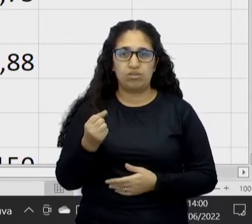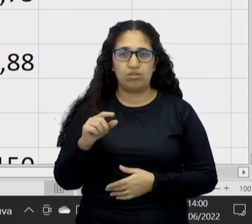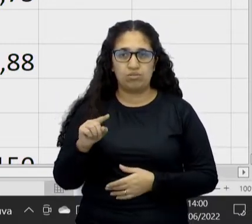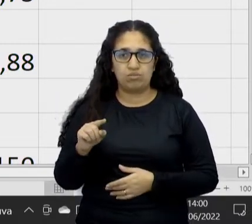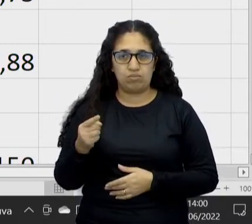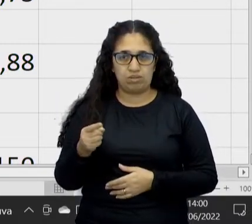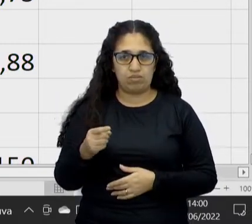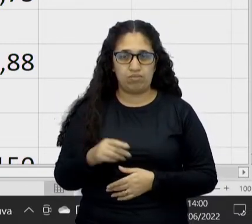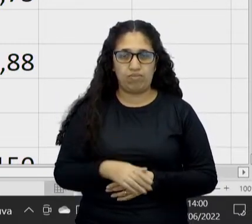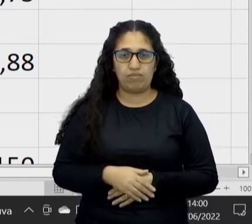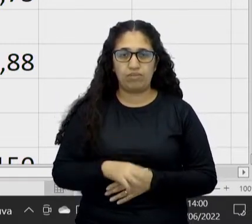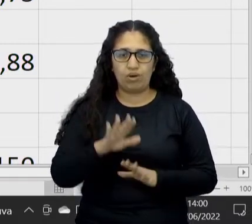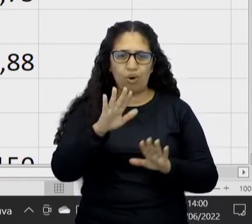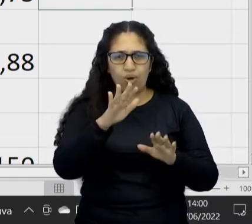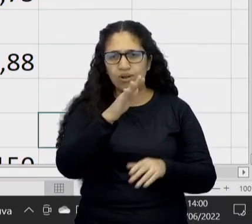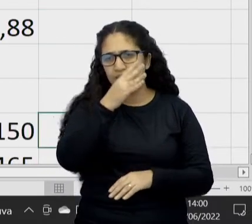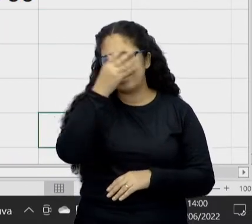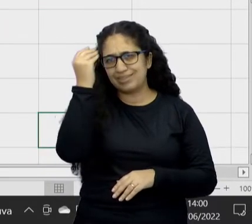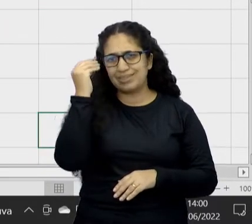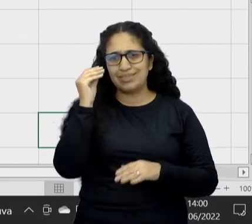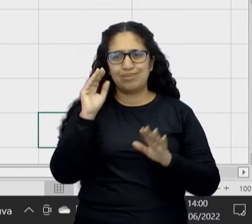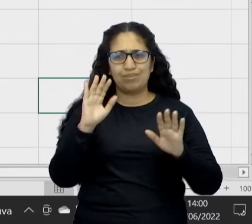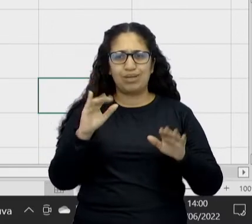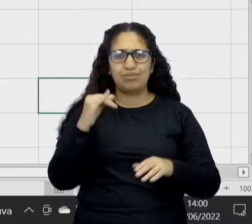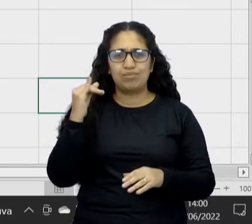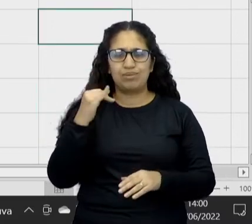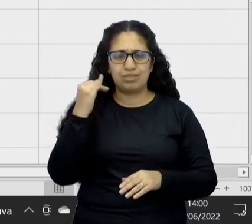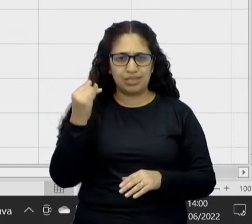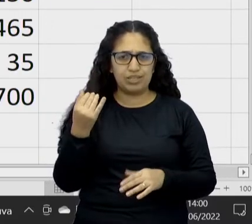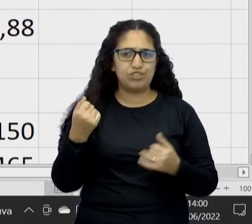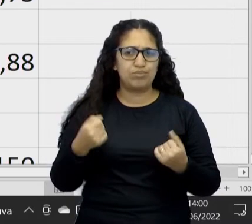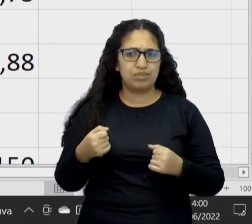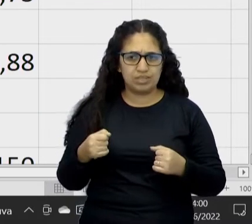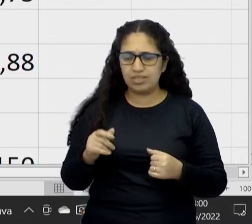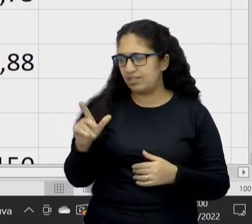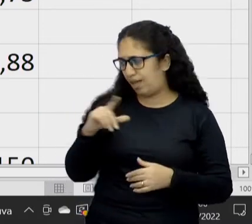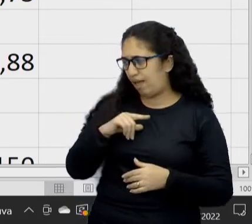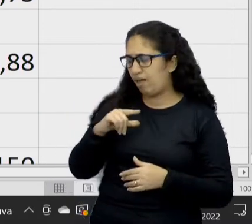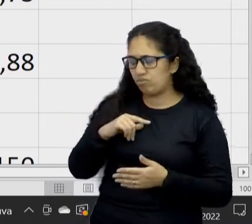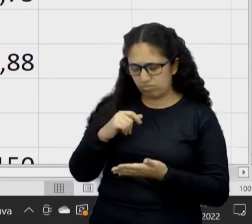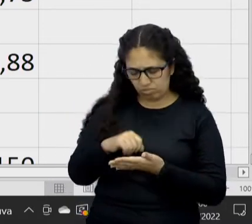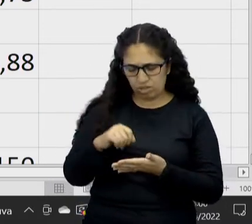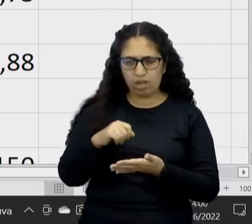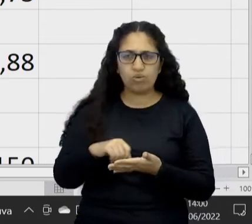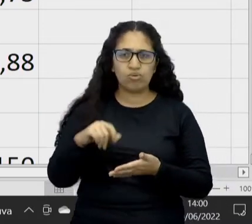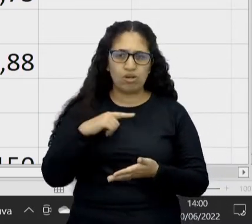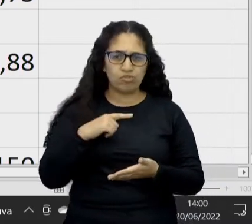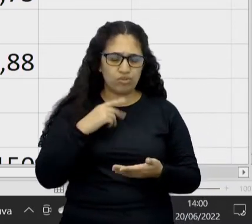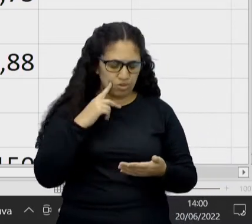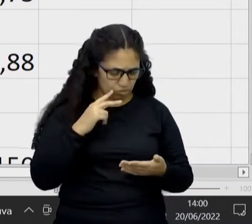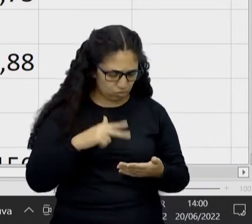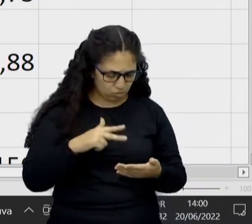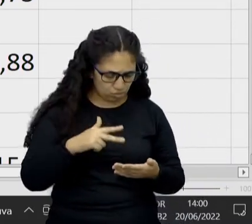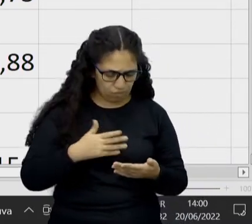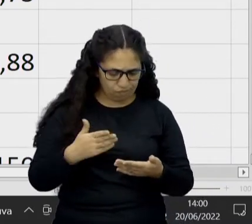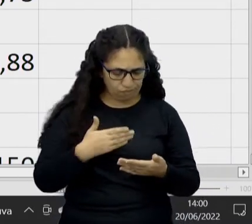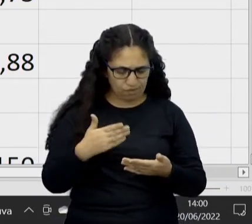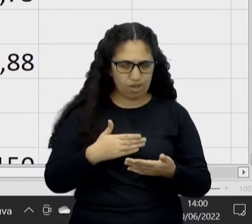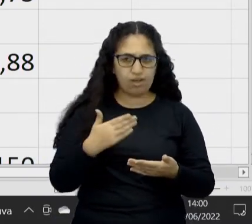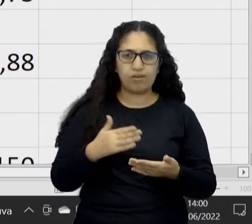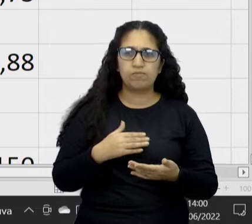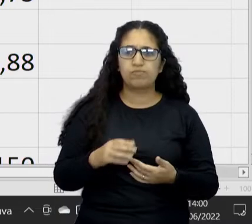Ah, sabe o eu esqueci? Era importante a ter colocado aí? A gente coloca R$38 eu tenho aqui anotado. Deixa eu ver onde é que dá.$38